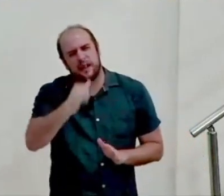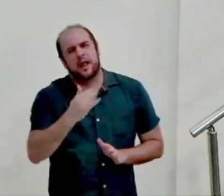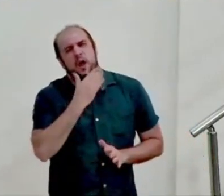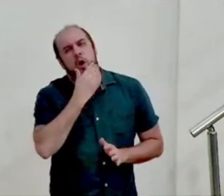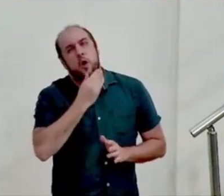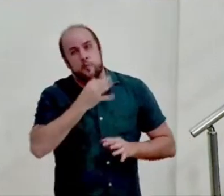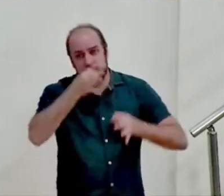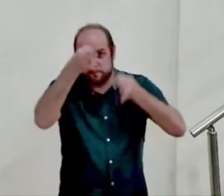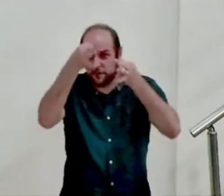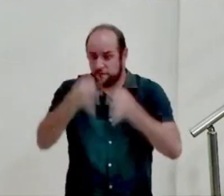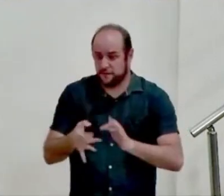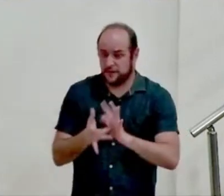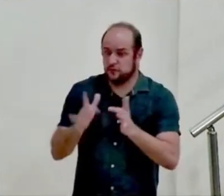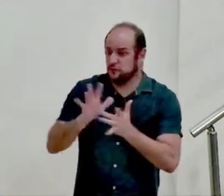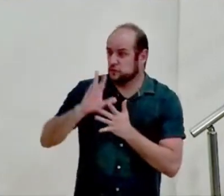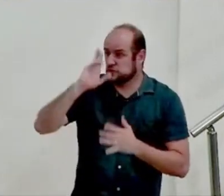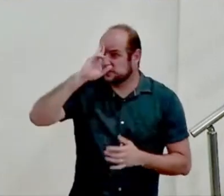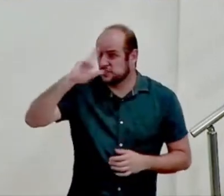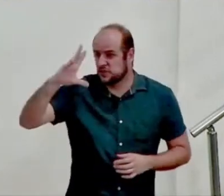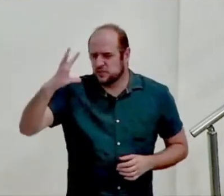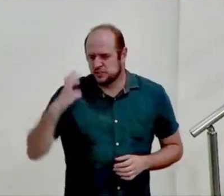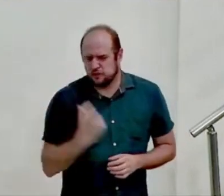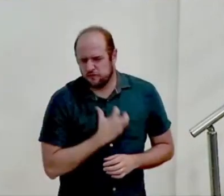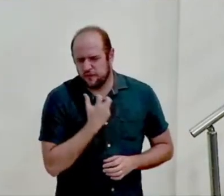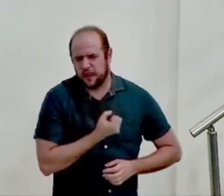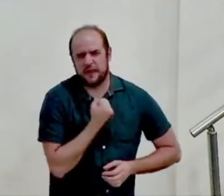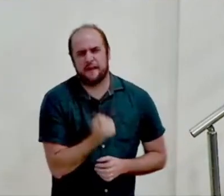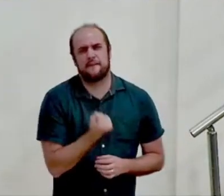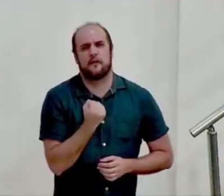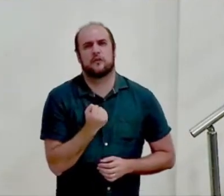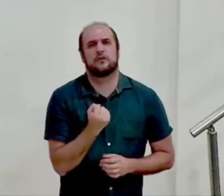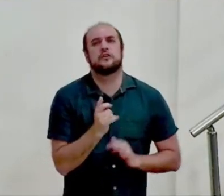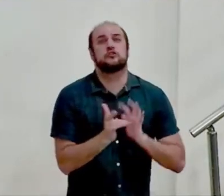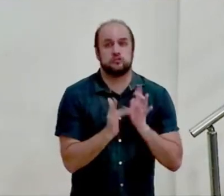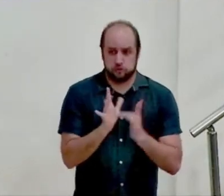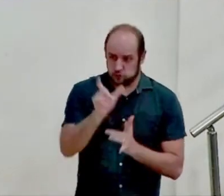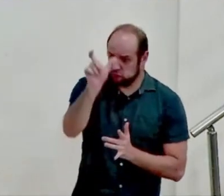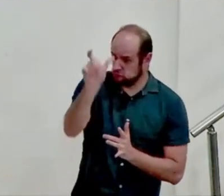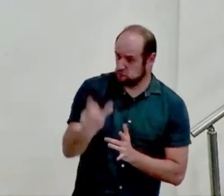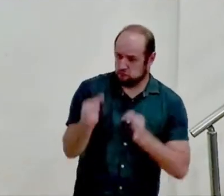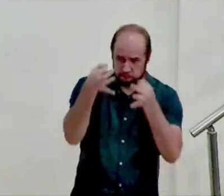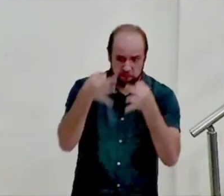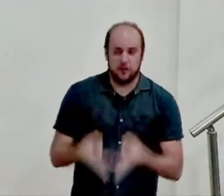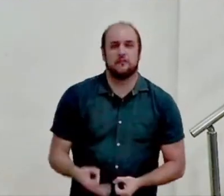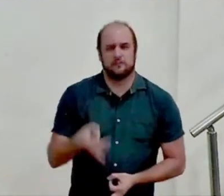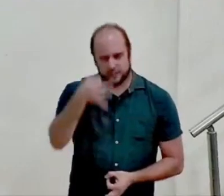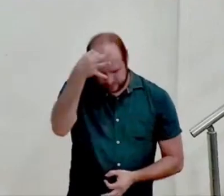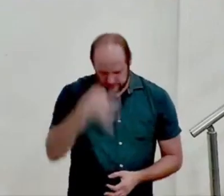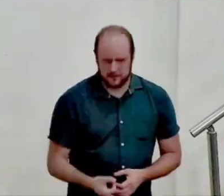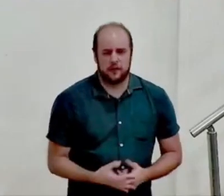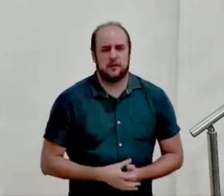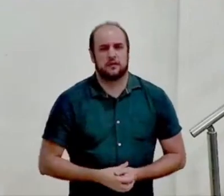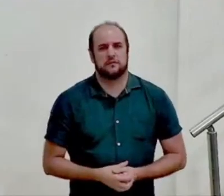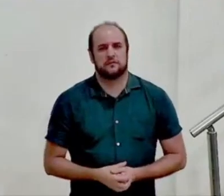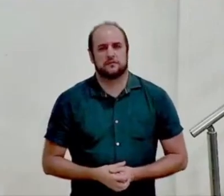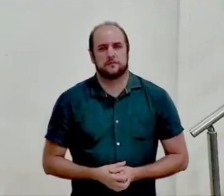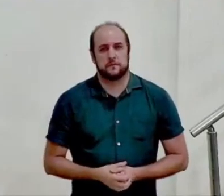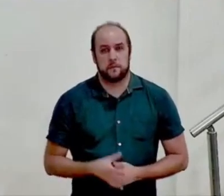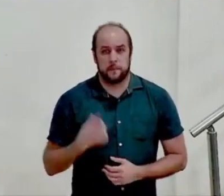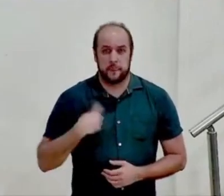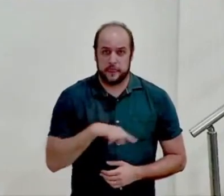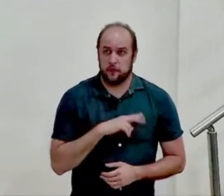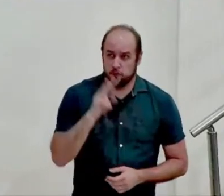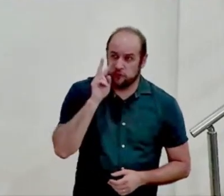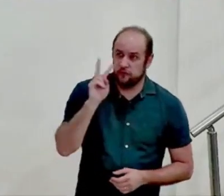que é Cristo Jesus o Senhor o Salvador o Redentor ele sim é este varão perfeito e aí quando eu me deparo com isso eu falo